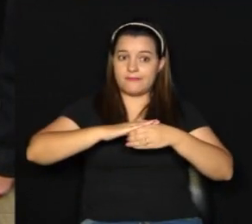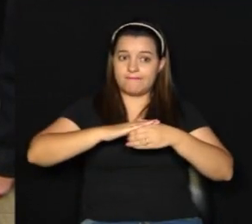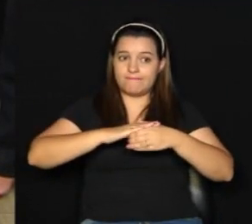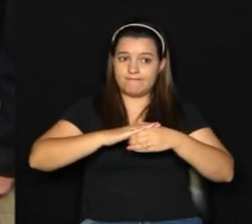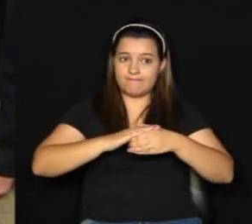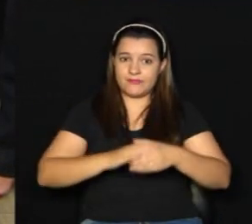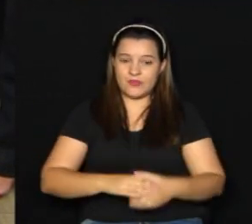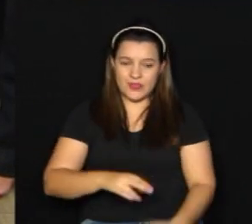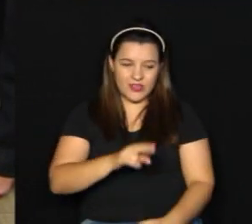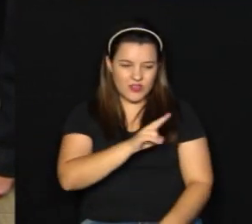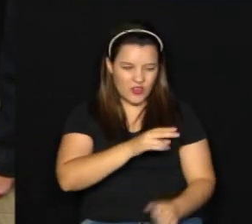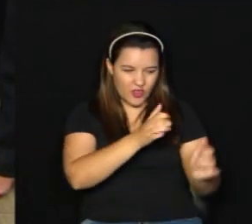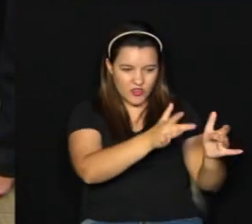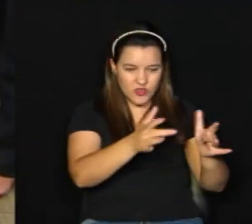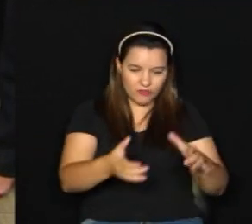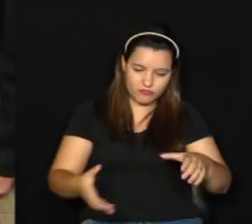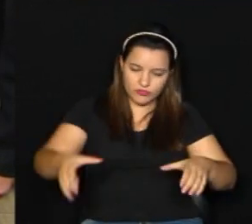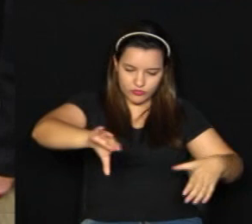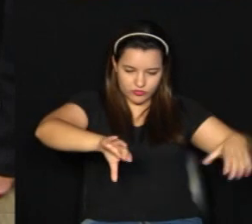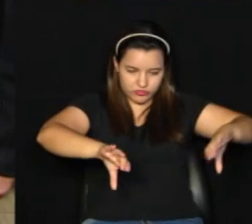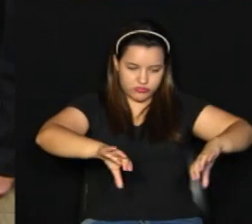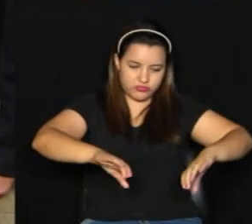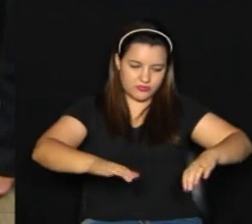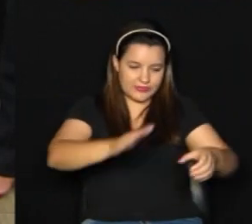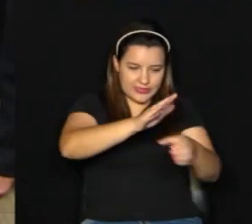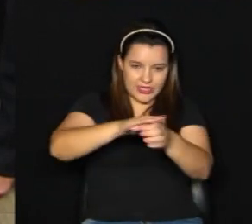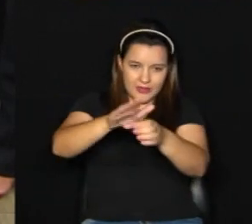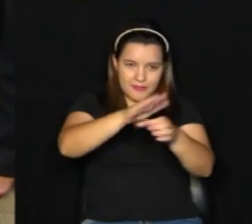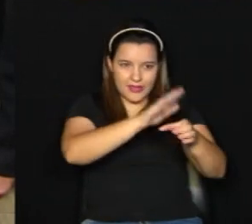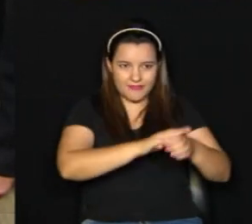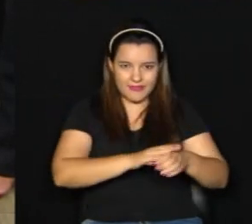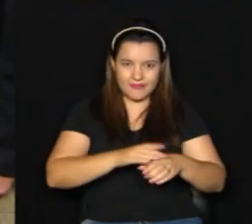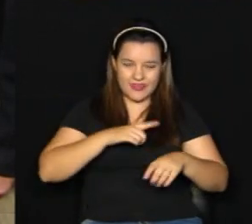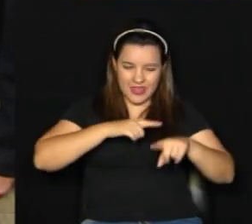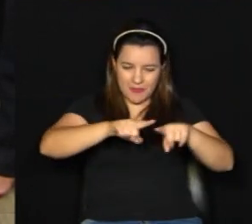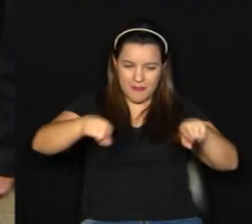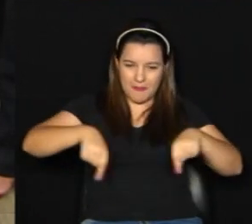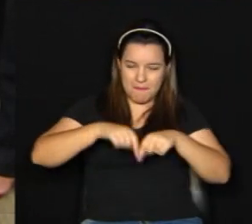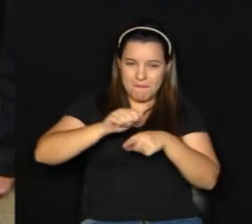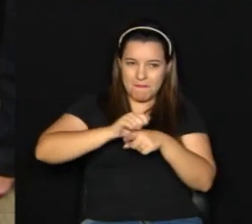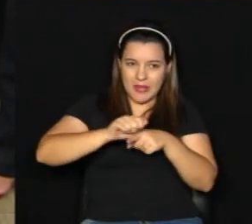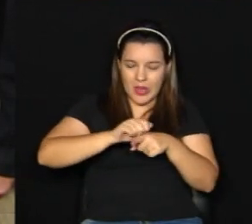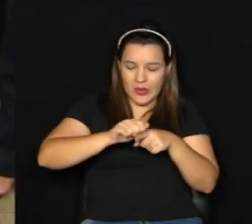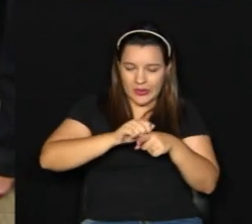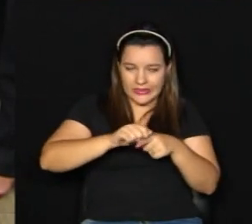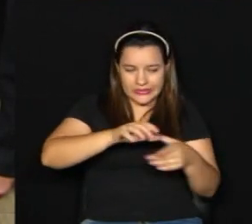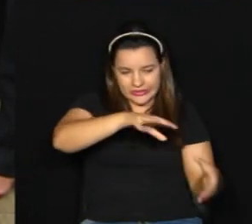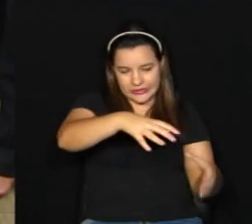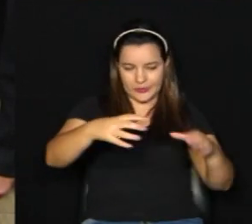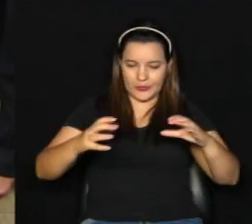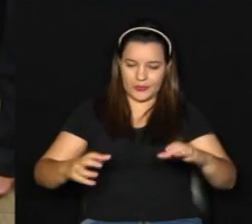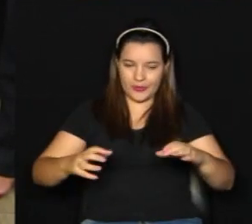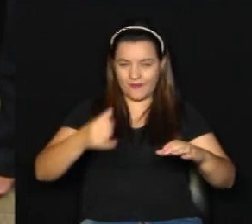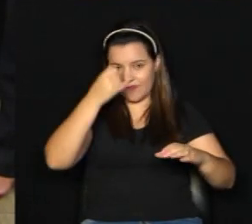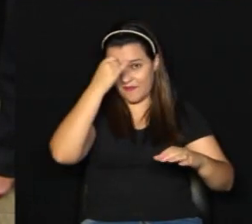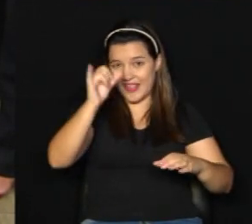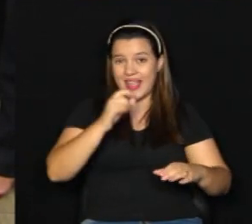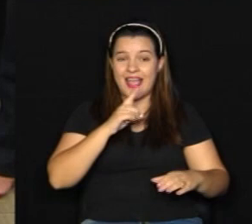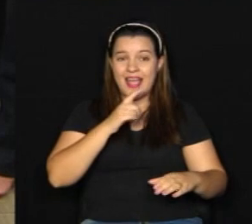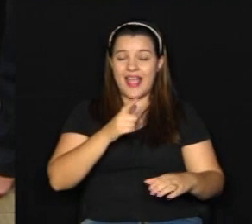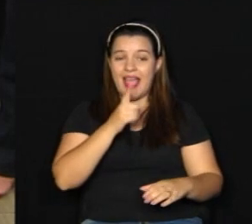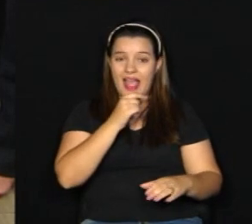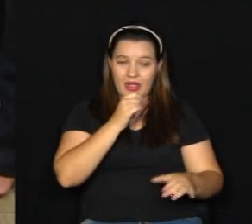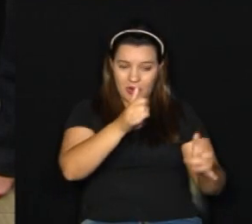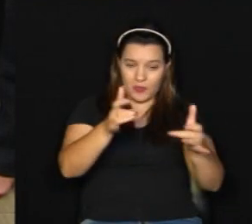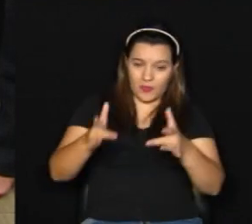vaso que não está sendo utilizado, tampar. Quem tem pneu em casa também, retira esse pneu ou preste atenção para ver se não tem